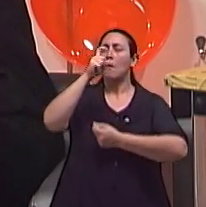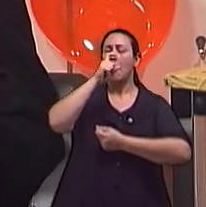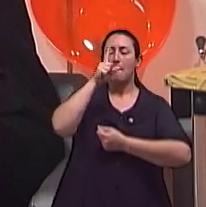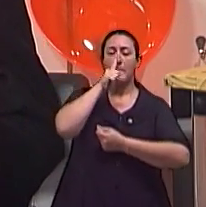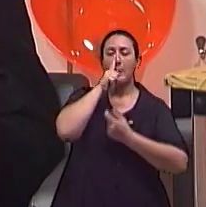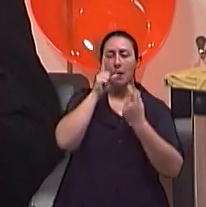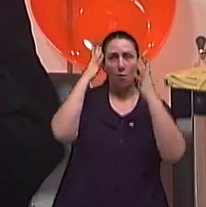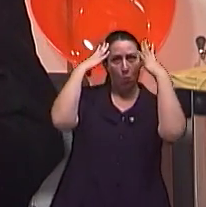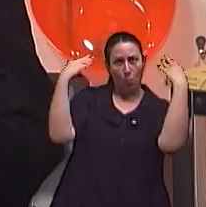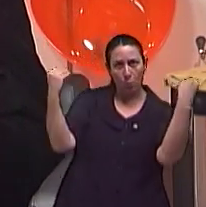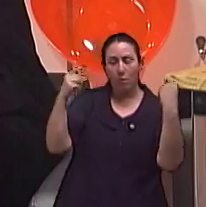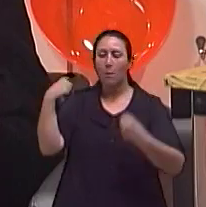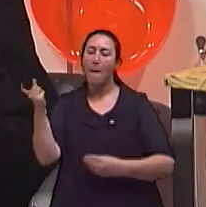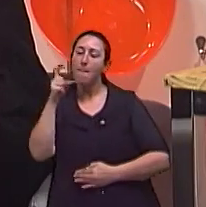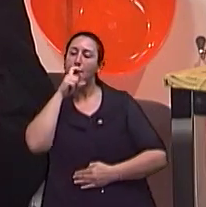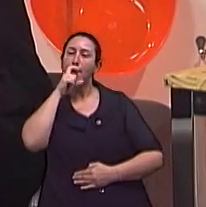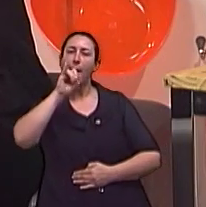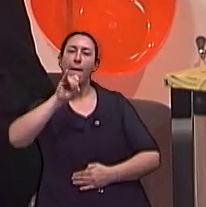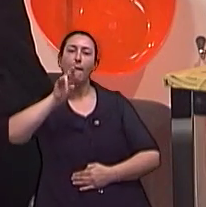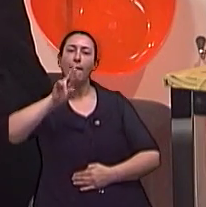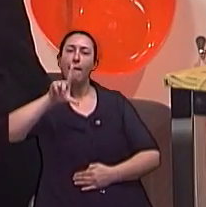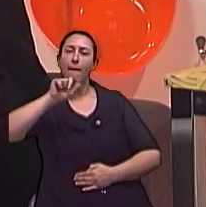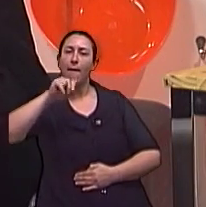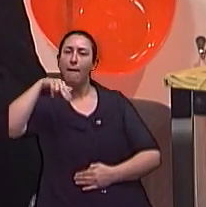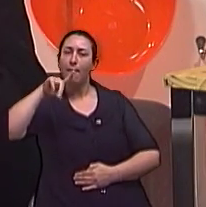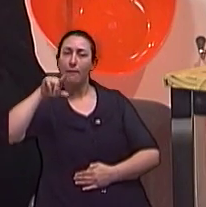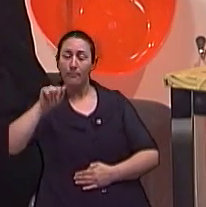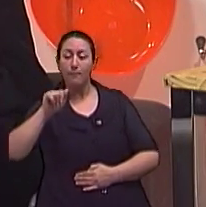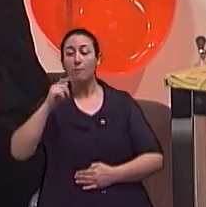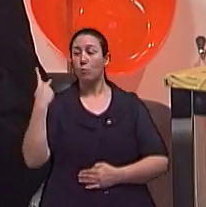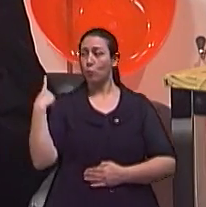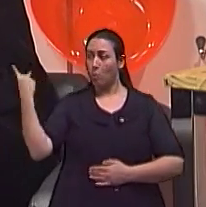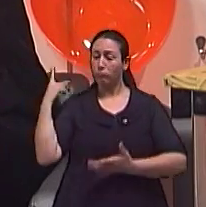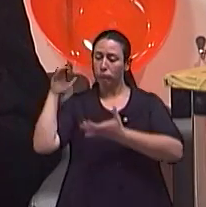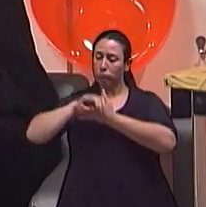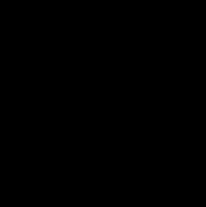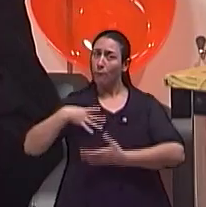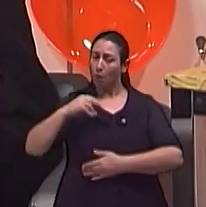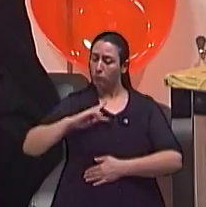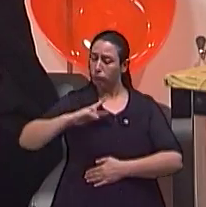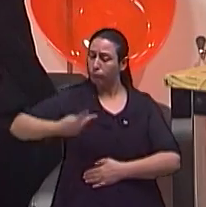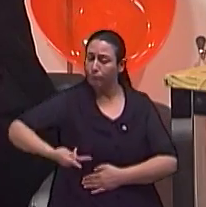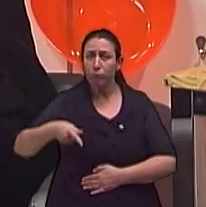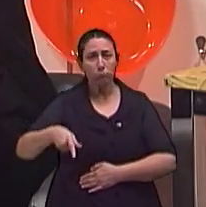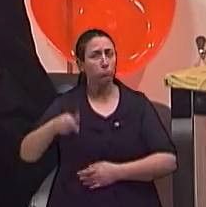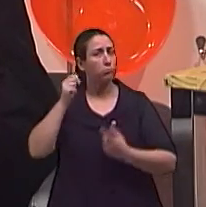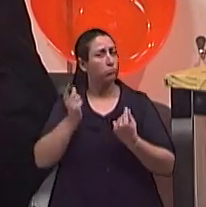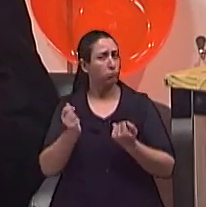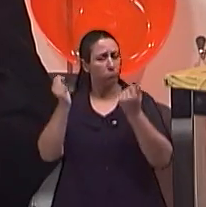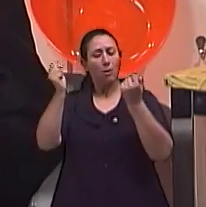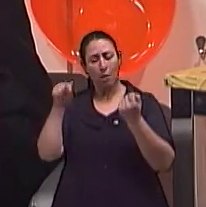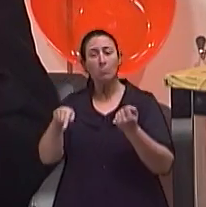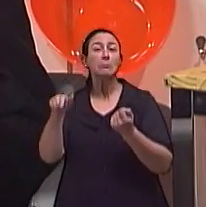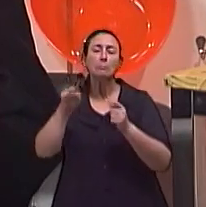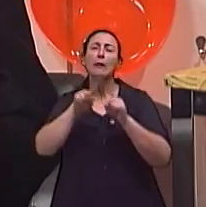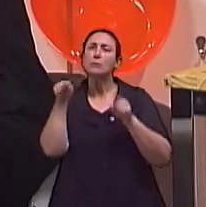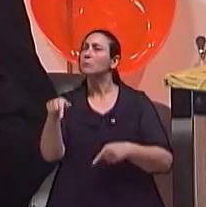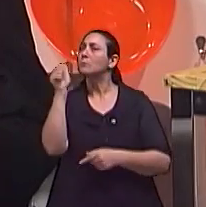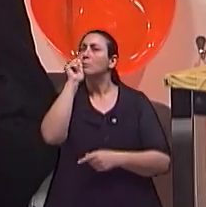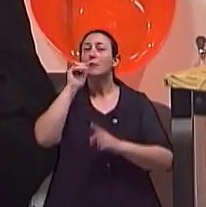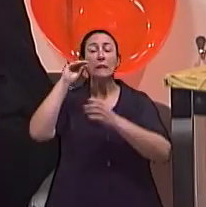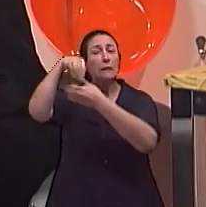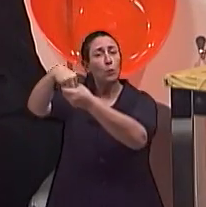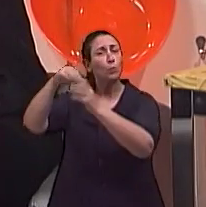E aí, mas na época que estourou, aí ela demonstrou interesse já por baler